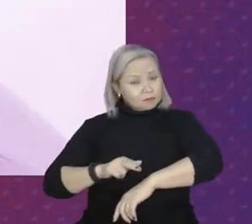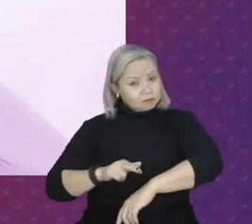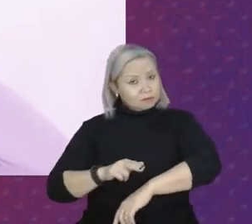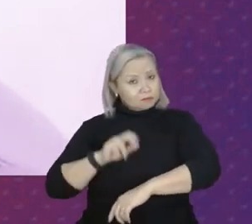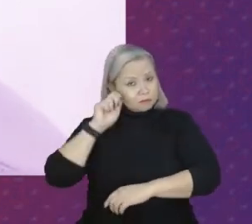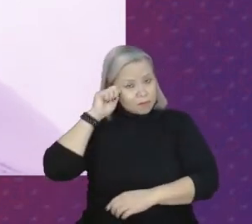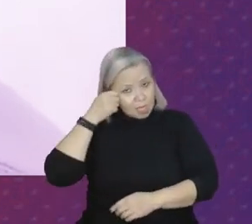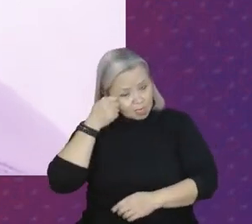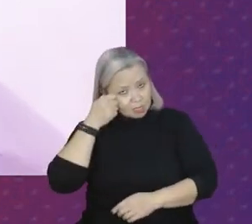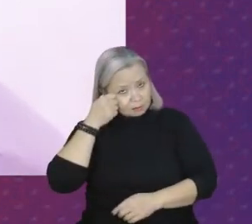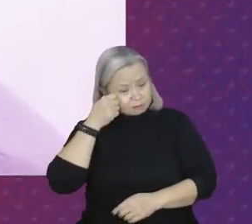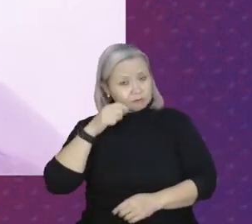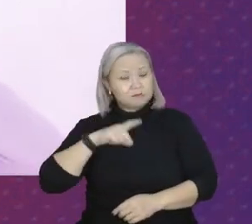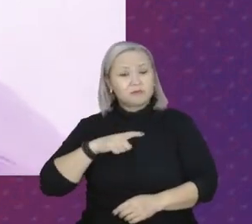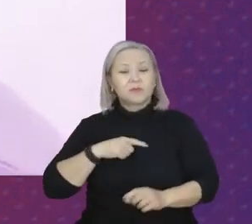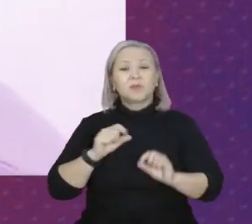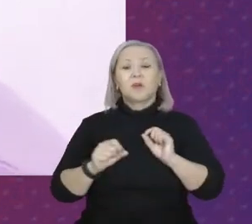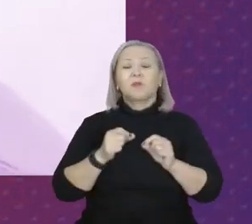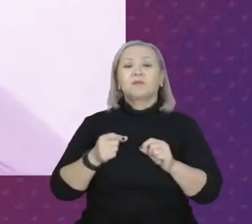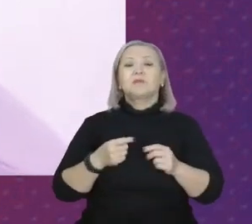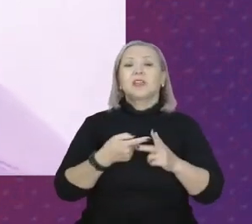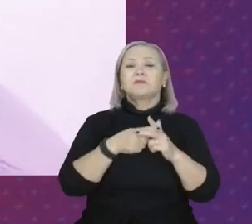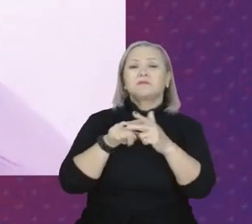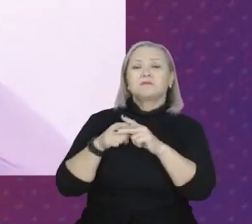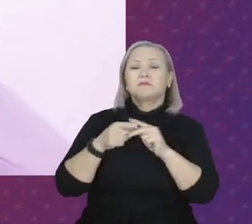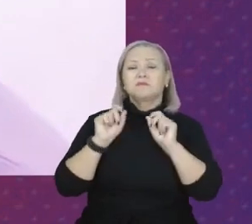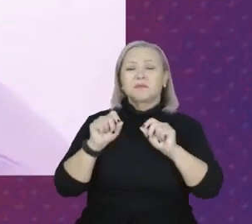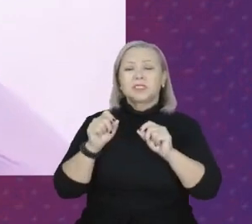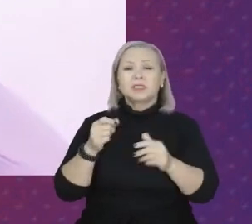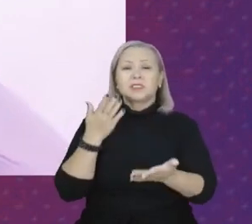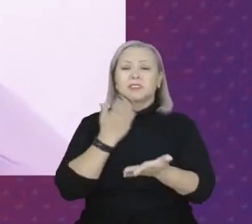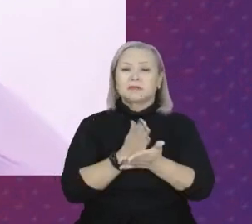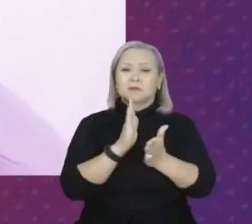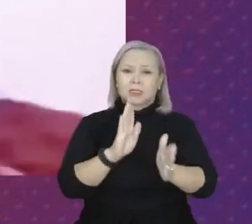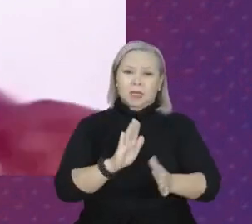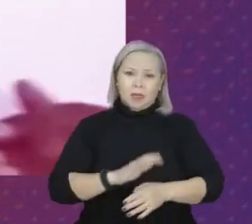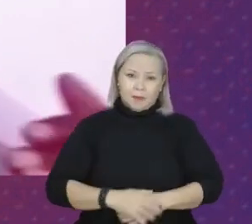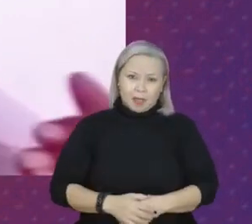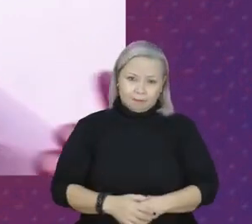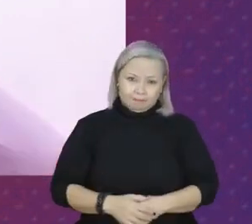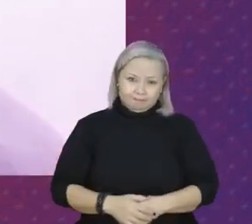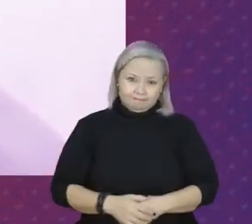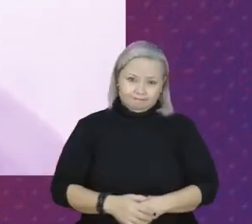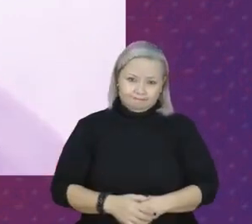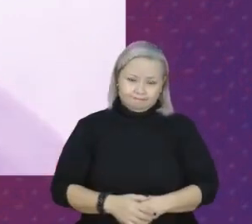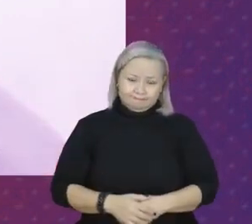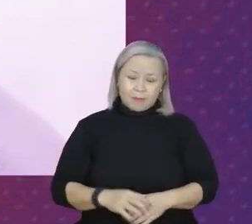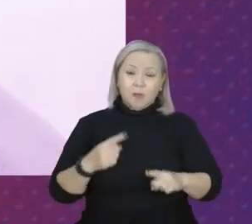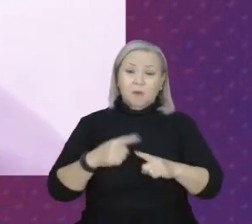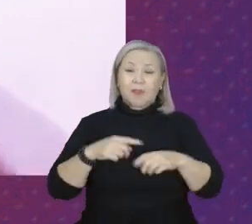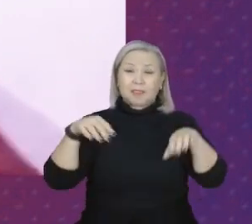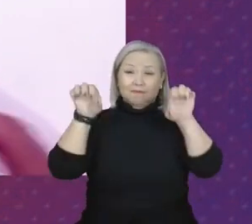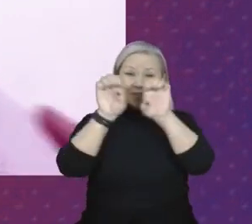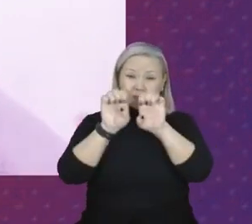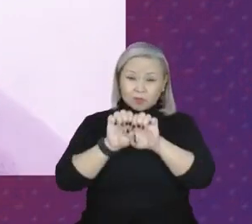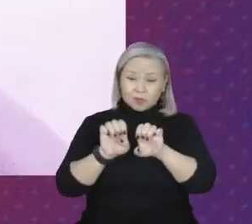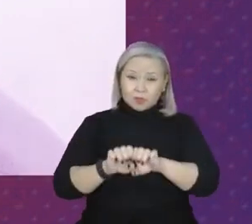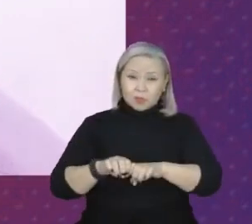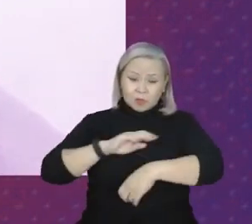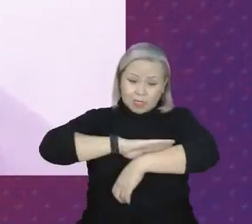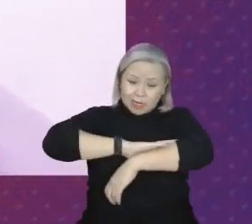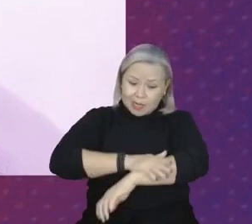existe um mecanismo que nós precisamos romper para que essa estrutura racista se